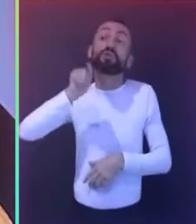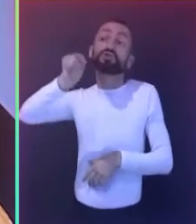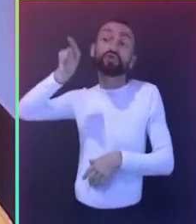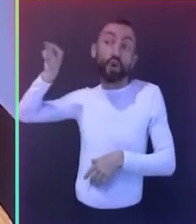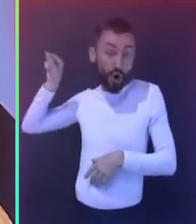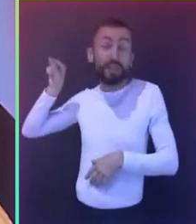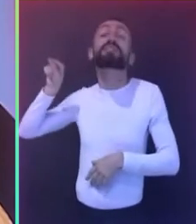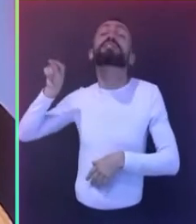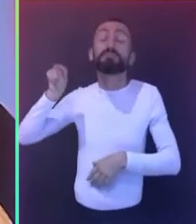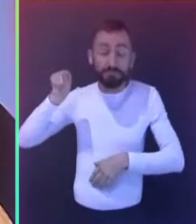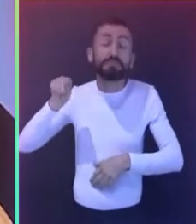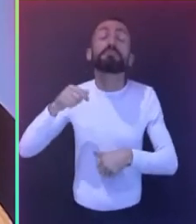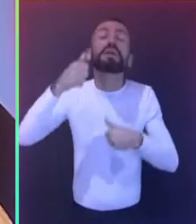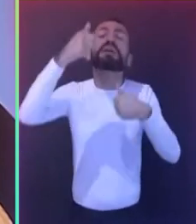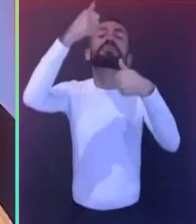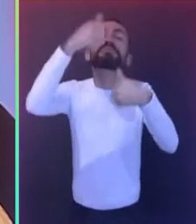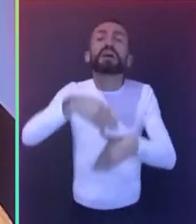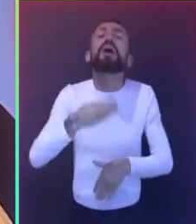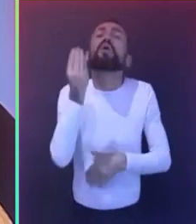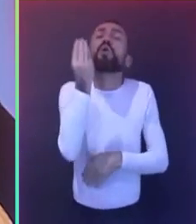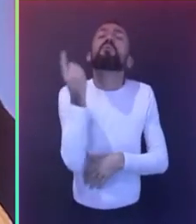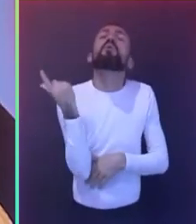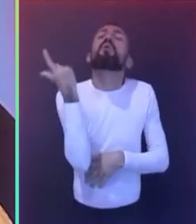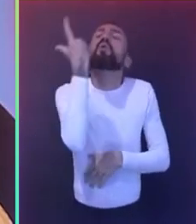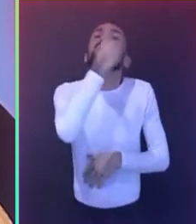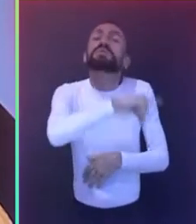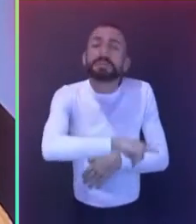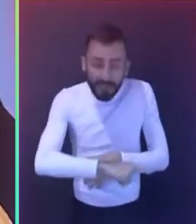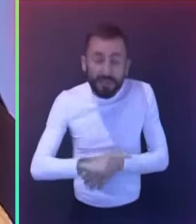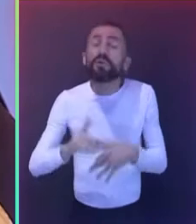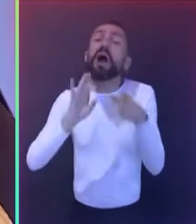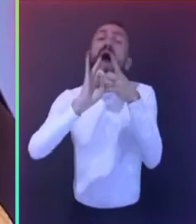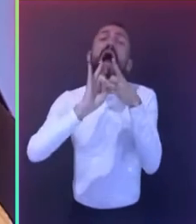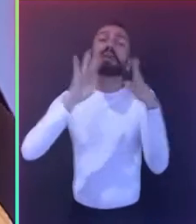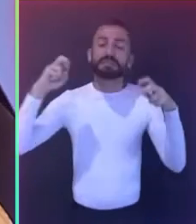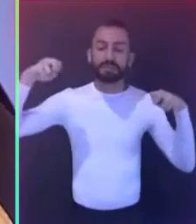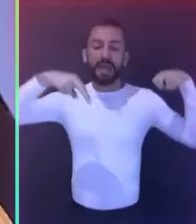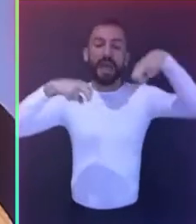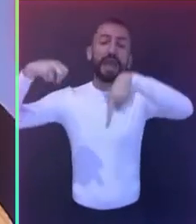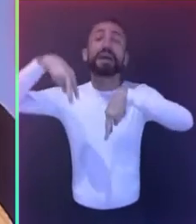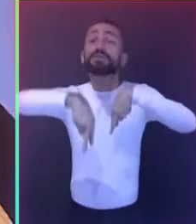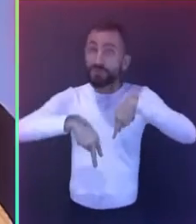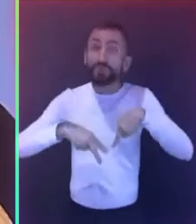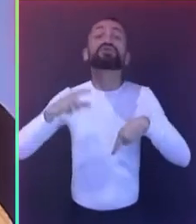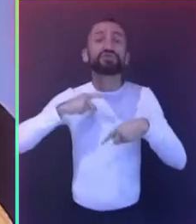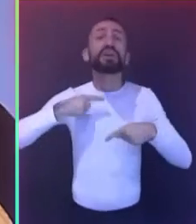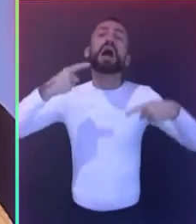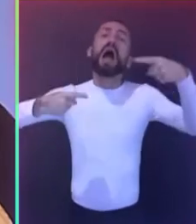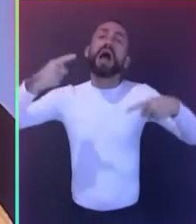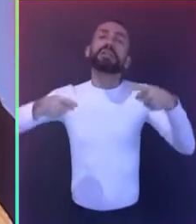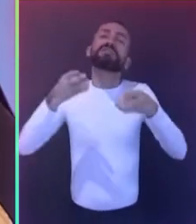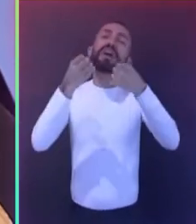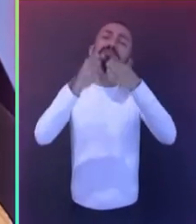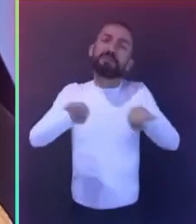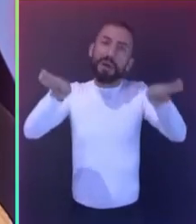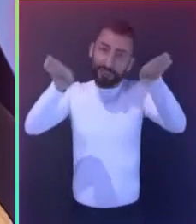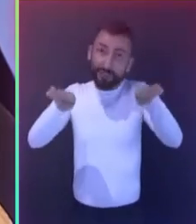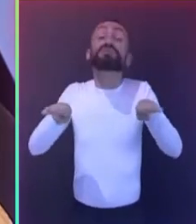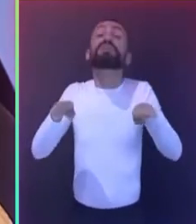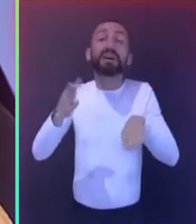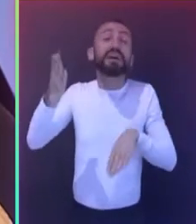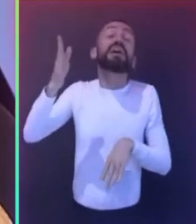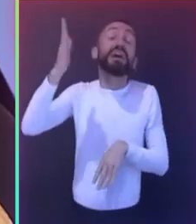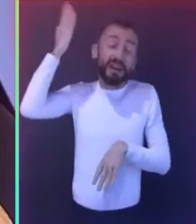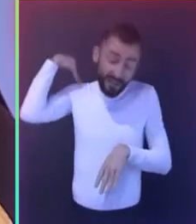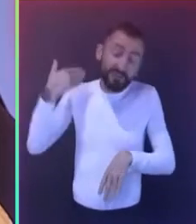sucesso da democratização do acesso por meio das ações afirmativas, como já mencionado pelo excelentíssimo